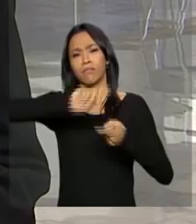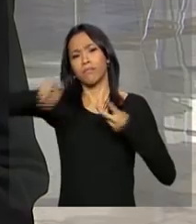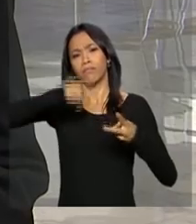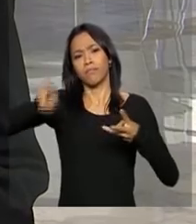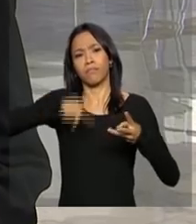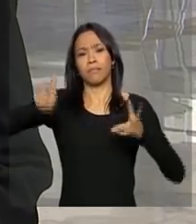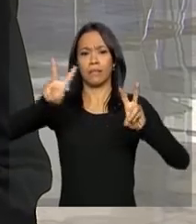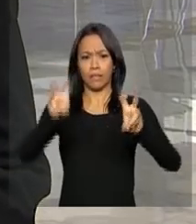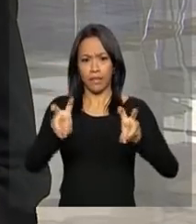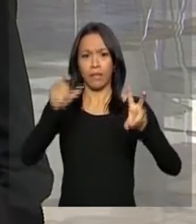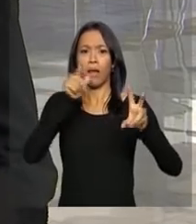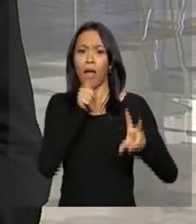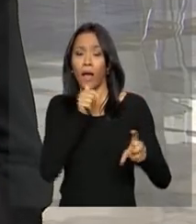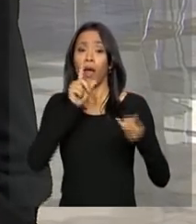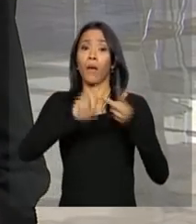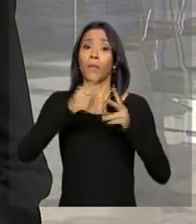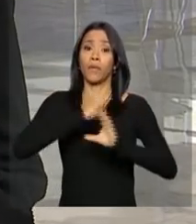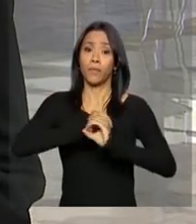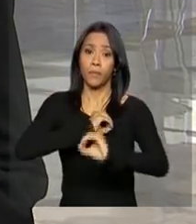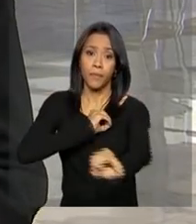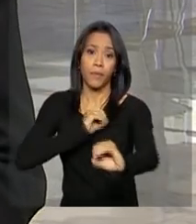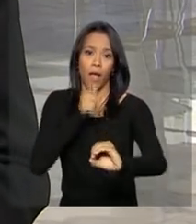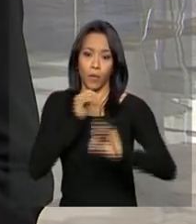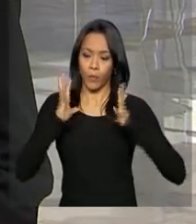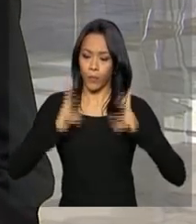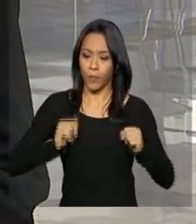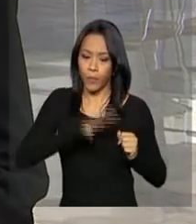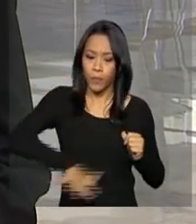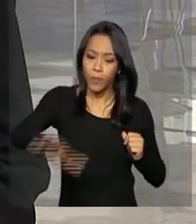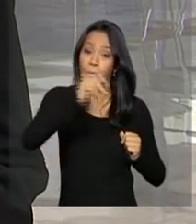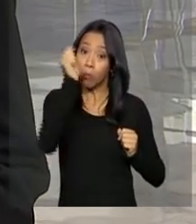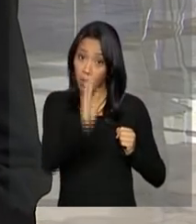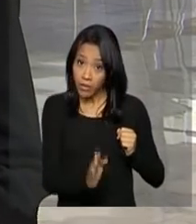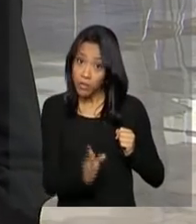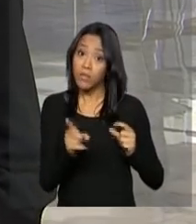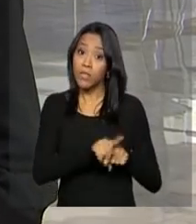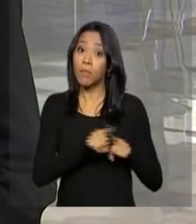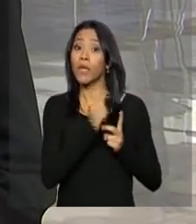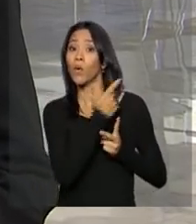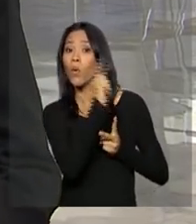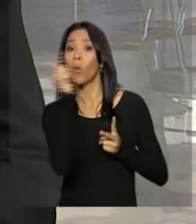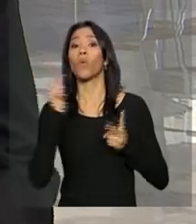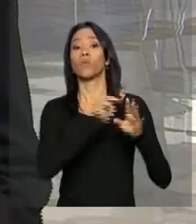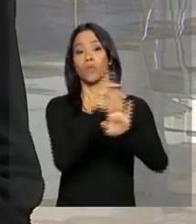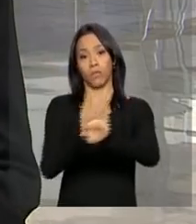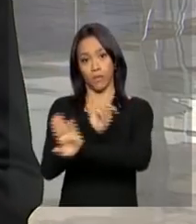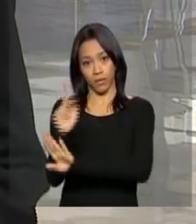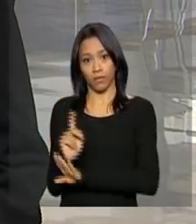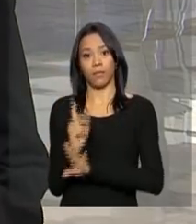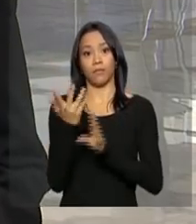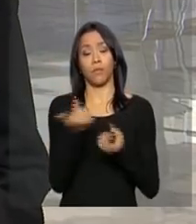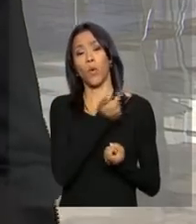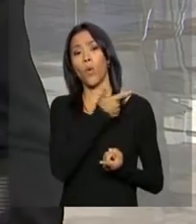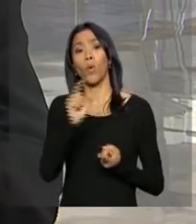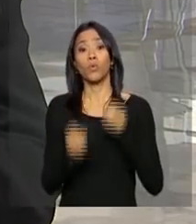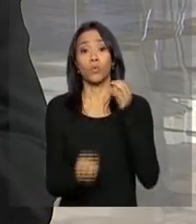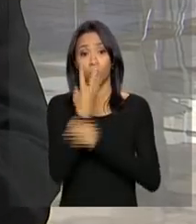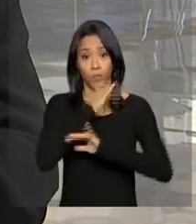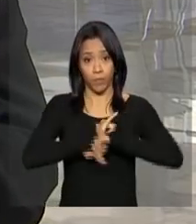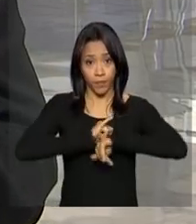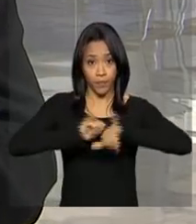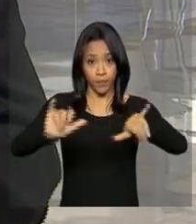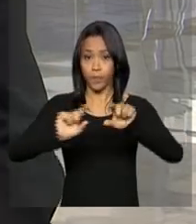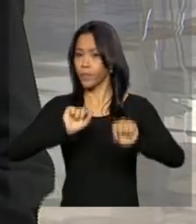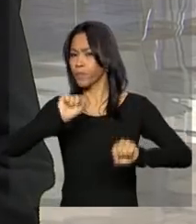saneamento básico, por exemplo. Isso com relação ao Brasil e também com relação a outros países. Um outro lançamento é a